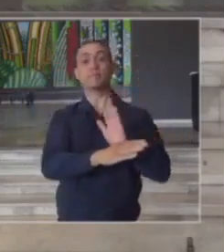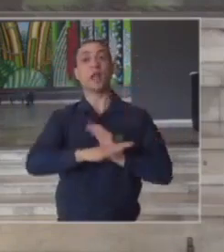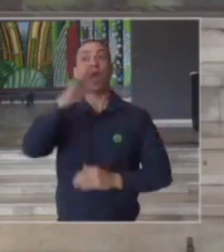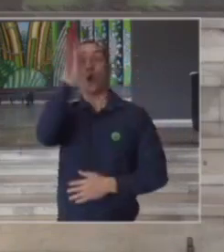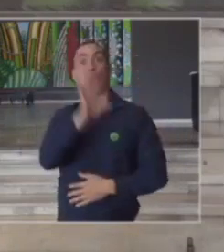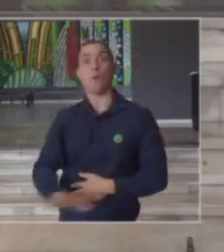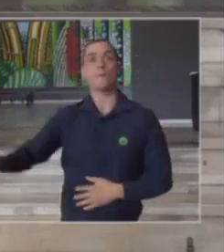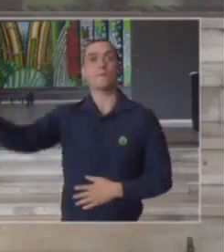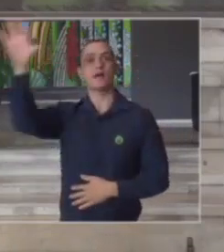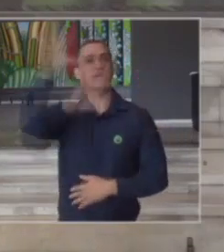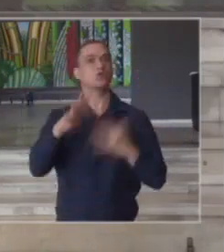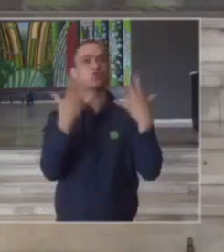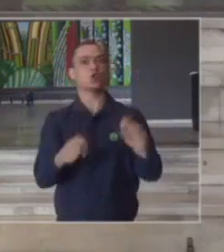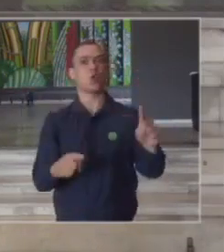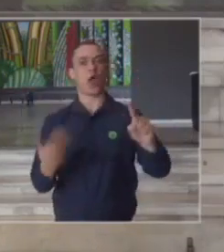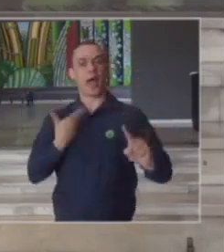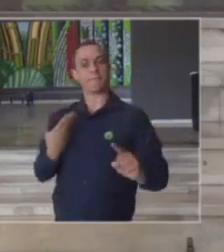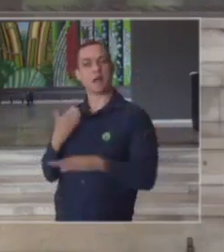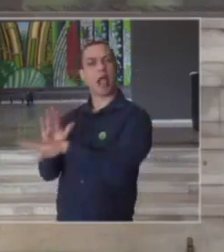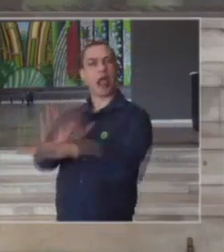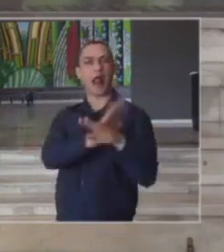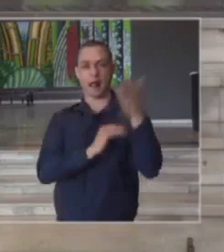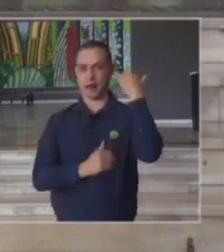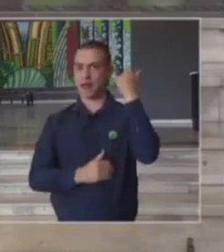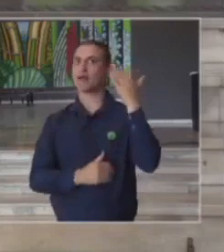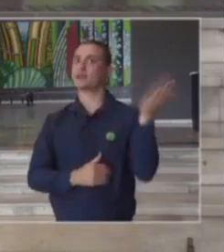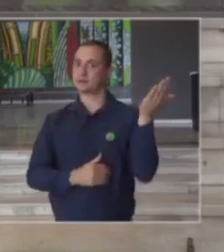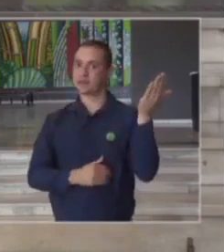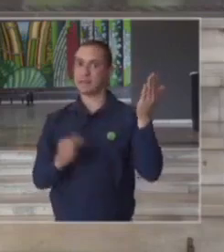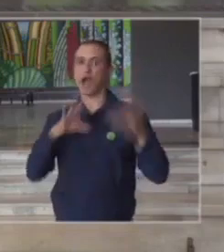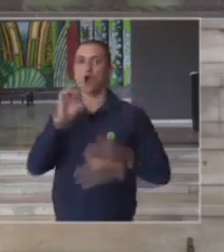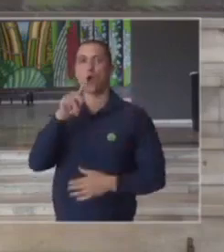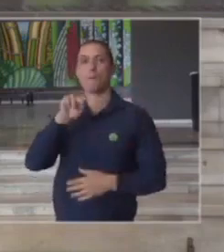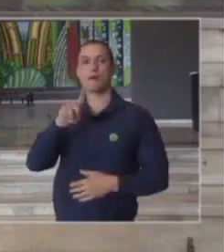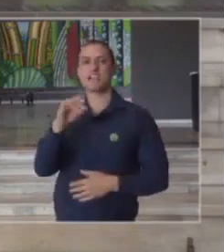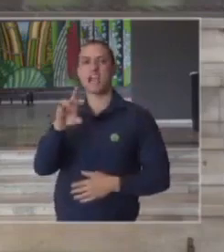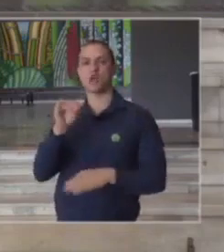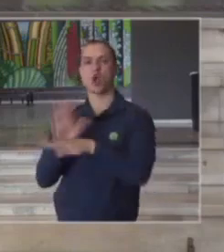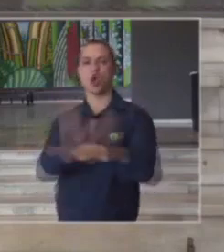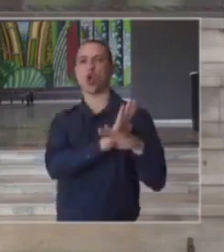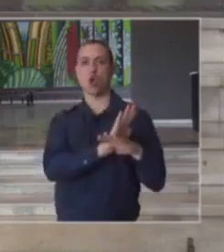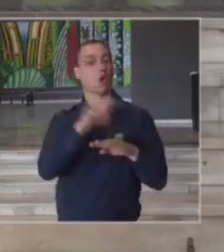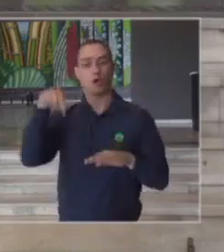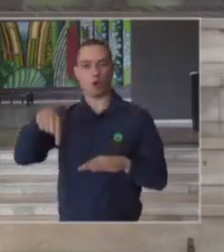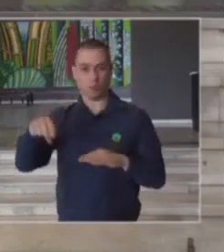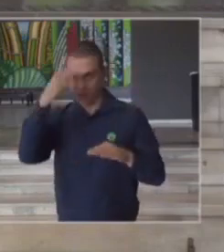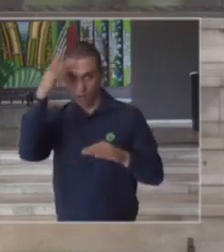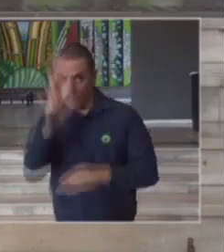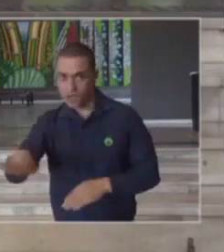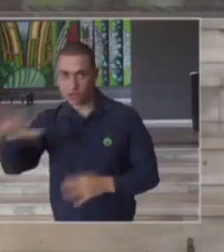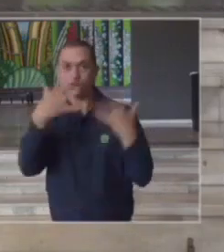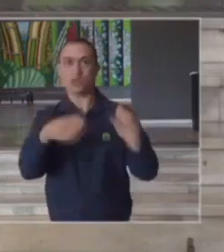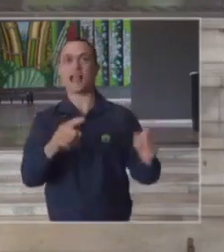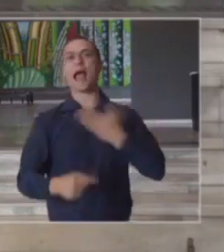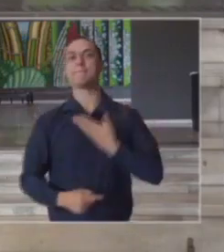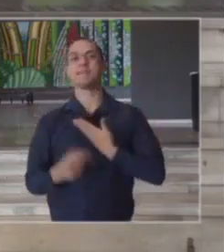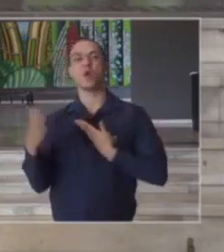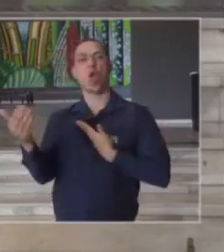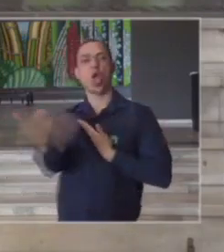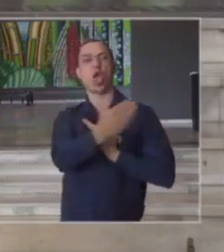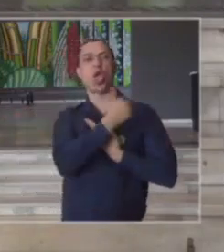a república dos companheiros o mesmo Brasil rejeita a república dos amigos